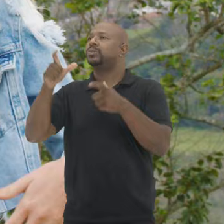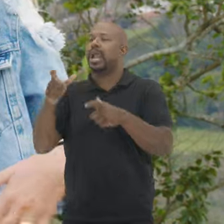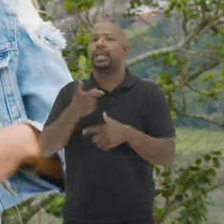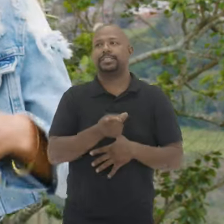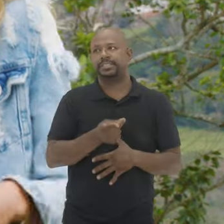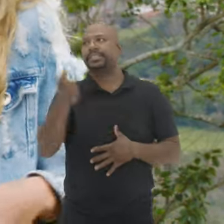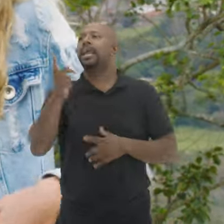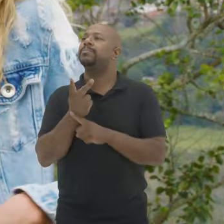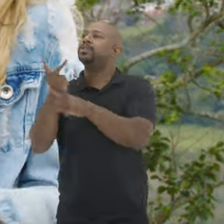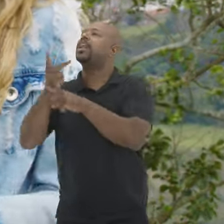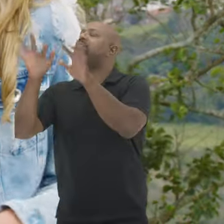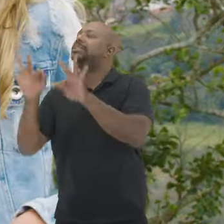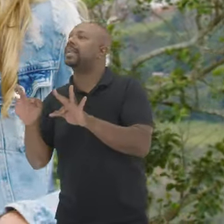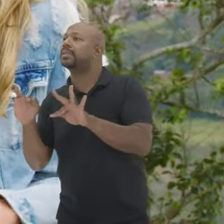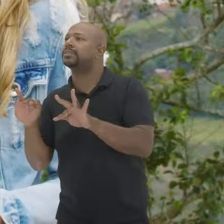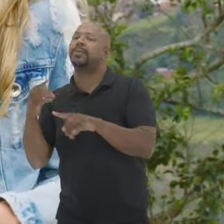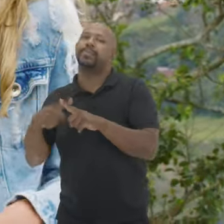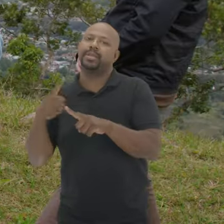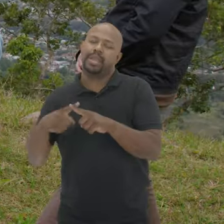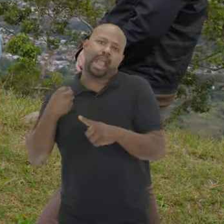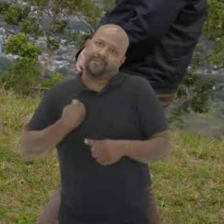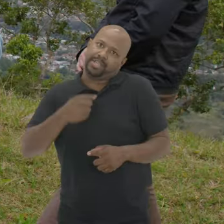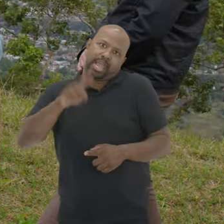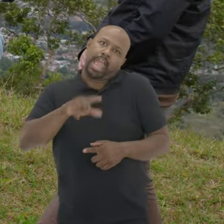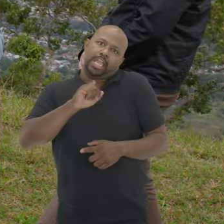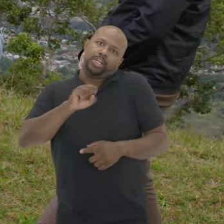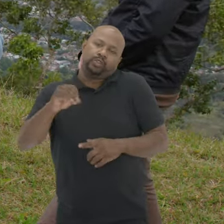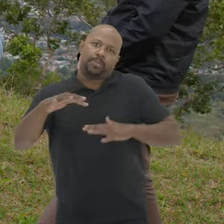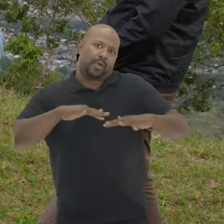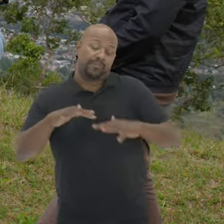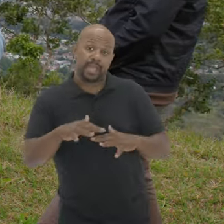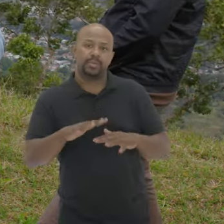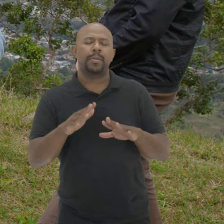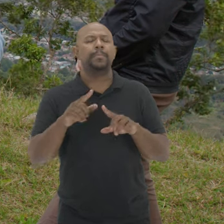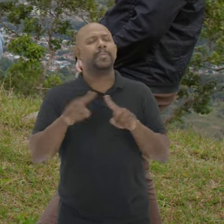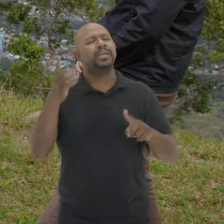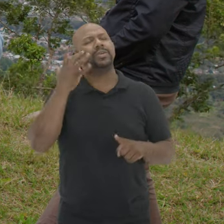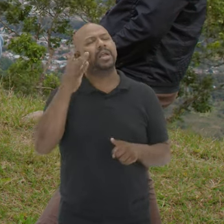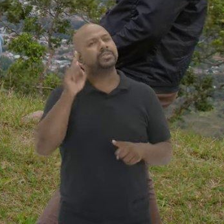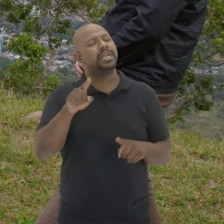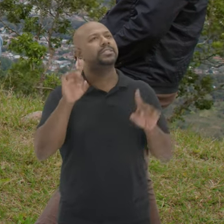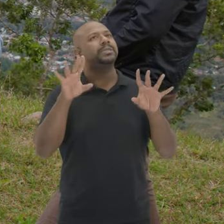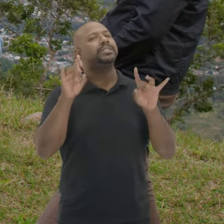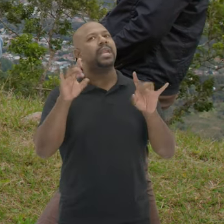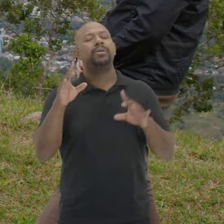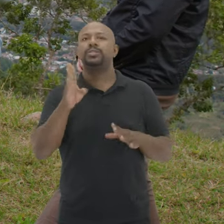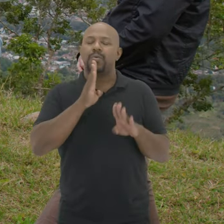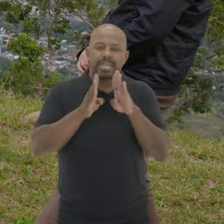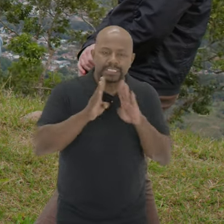para outros lugares Sair de Santa Maria Também em busca da felicidade Porque a vida é isso Né? movimento Mas eu acho que é